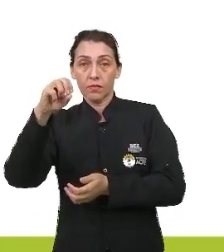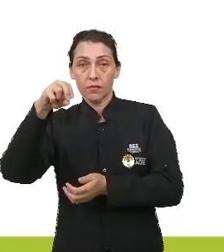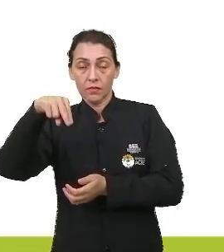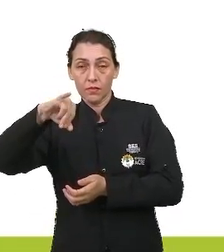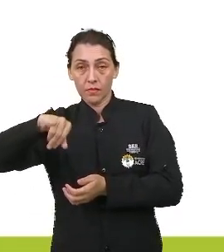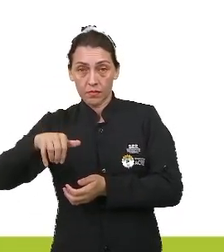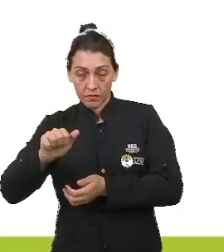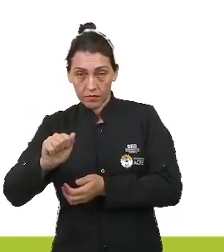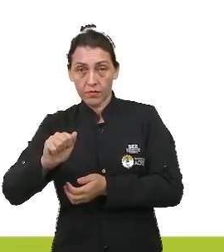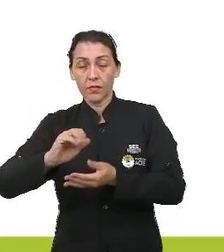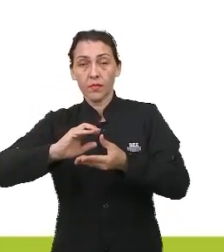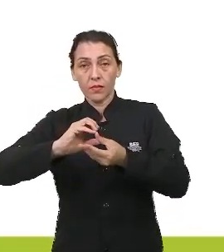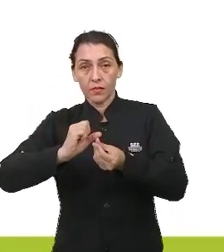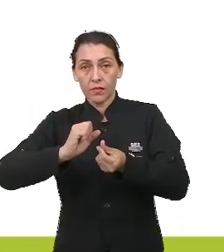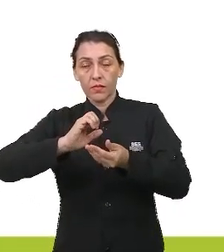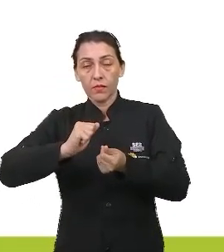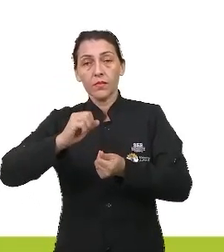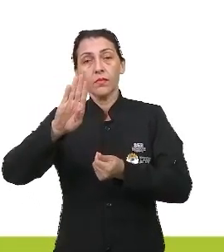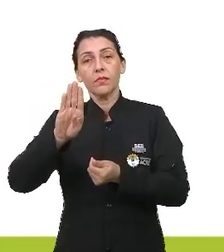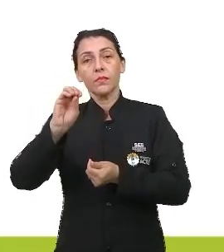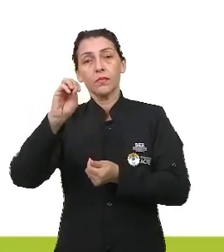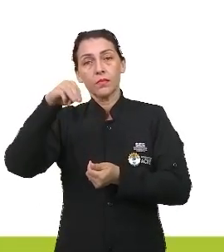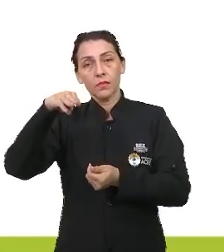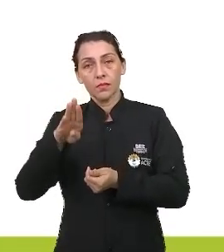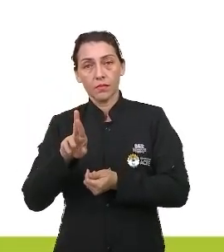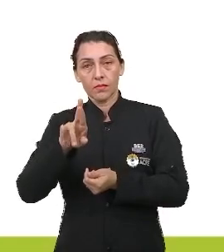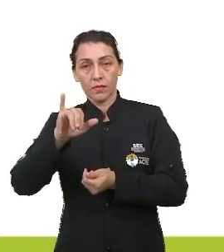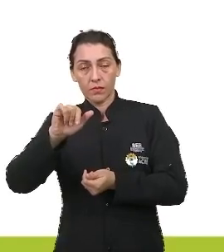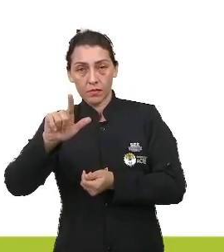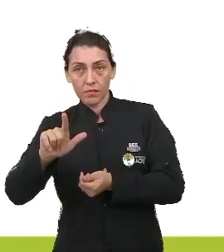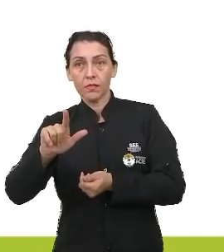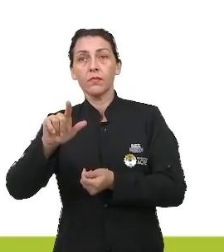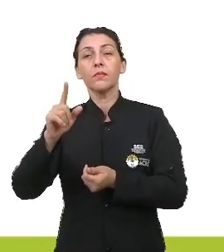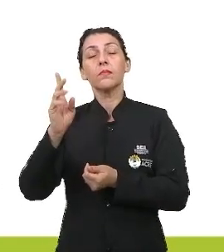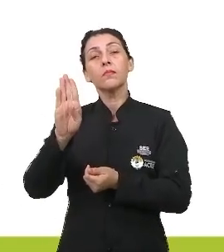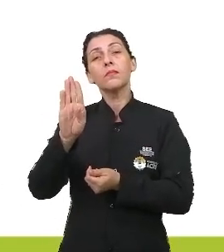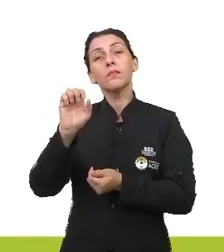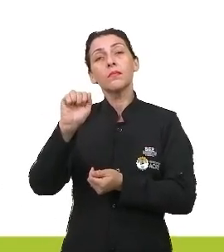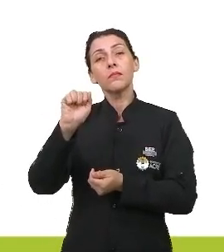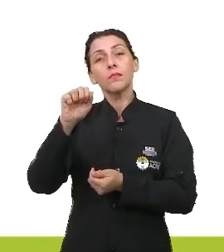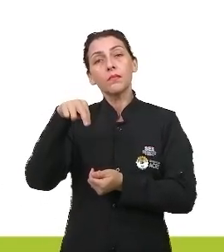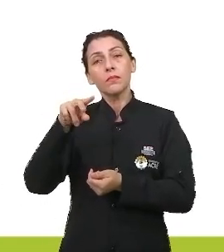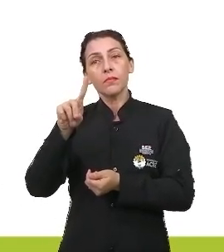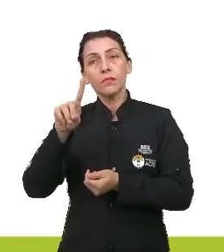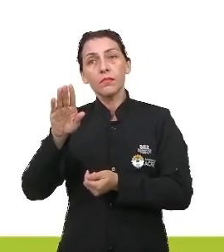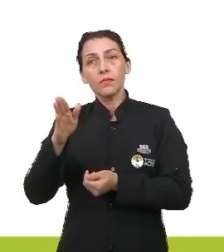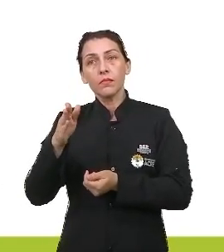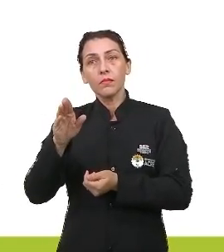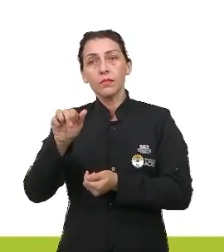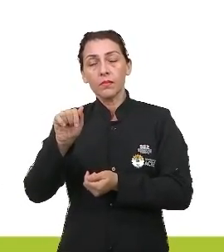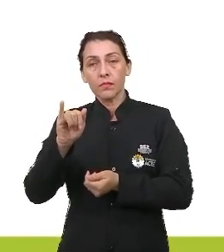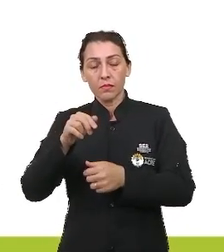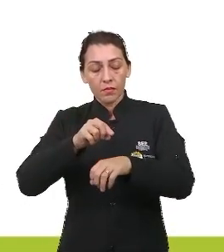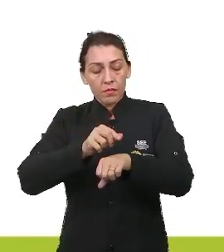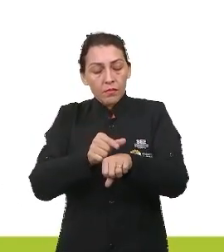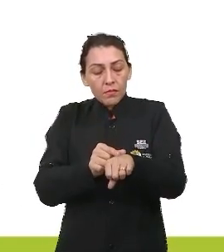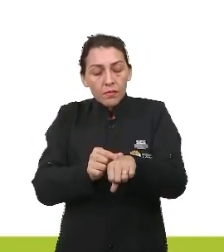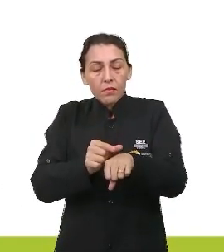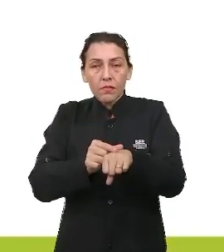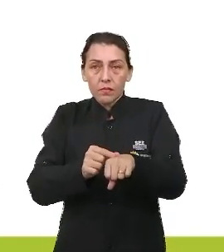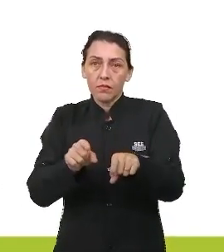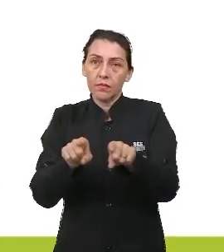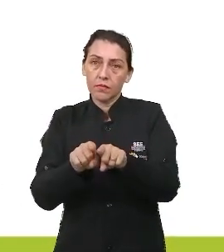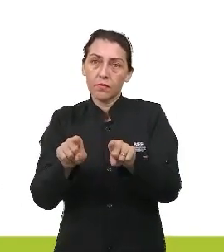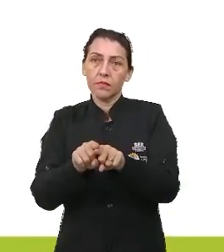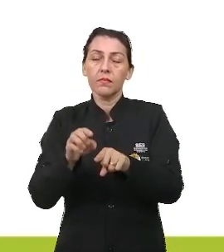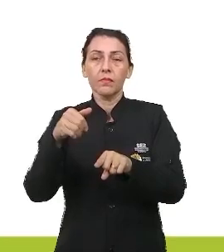ali Bombril, que obviamente tem outras marcas. É, Band-Aid também, que é aquela de curativos. Enfim, temos